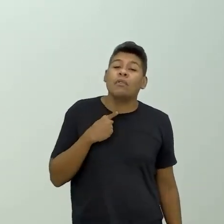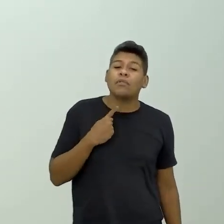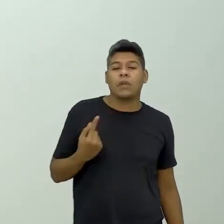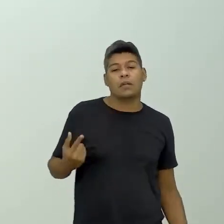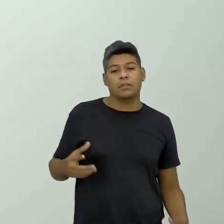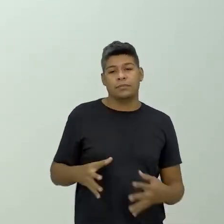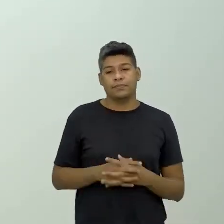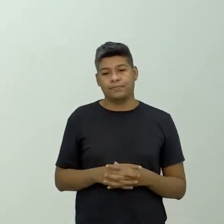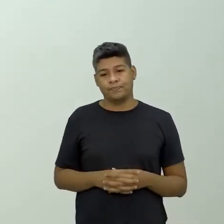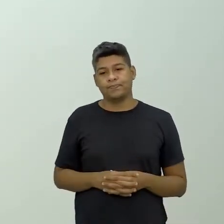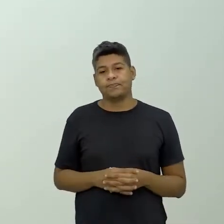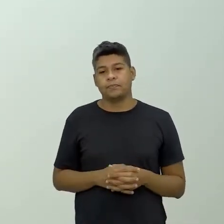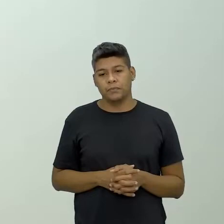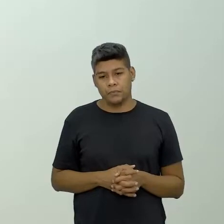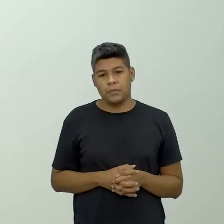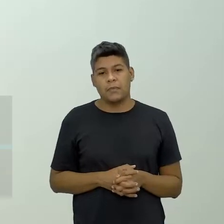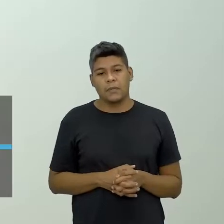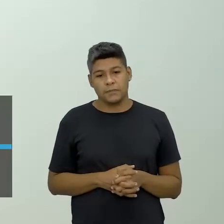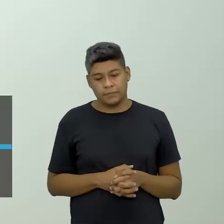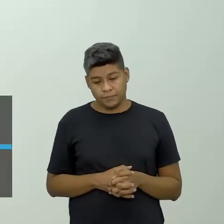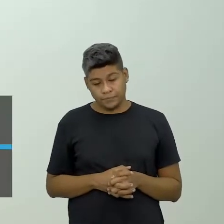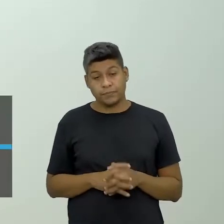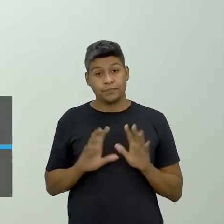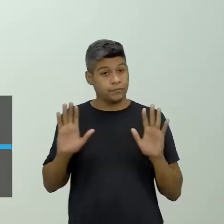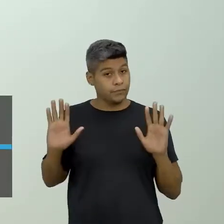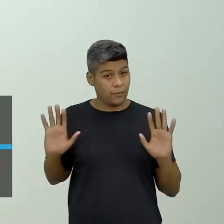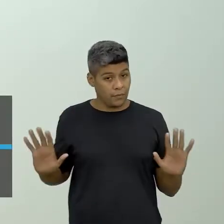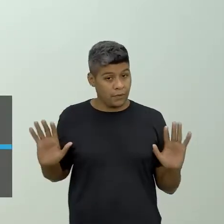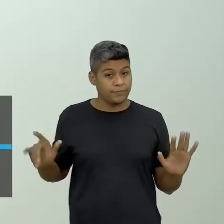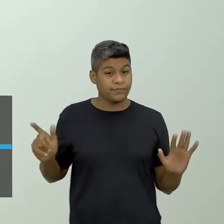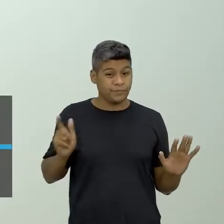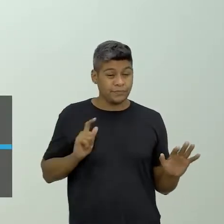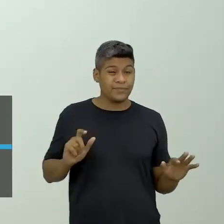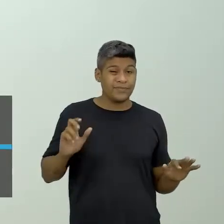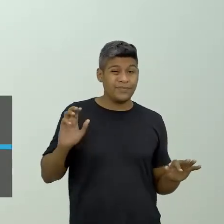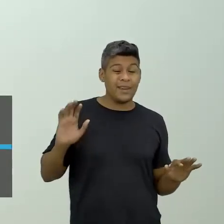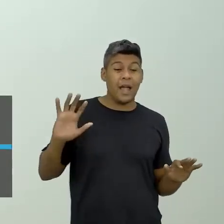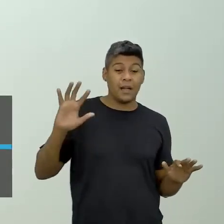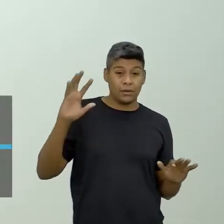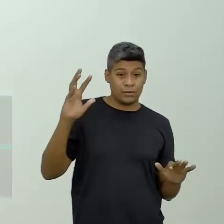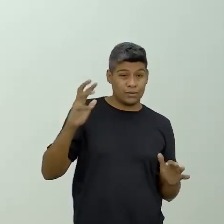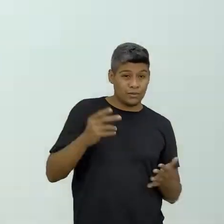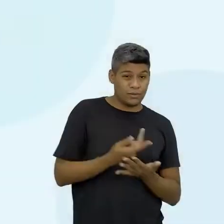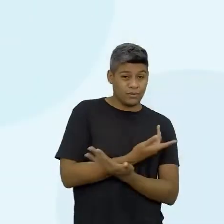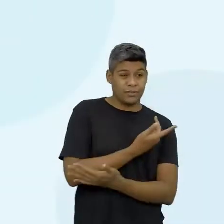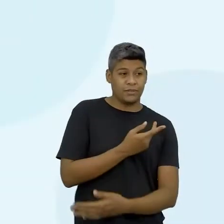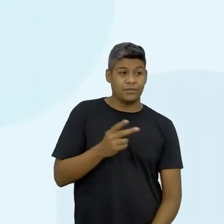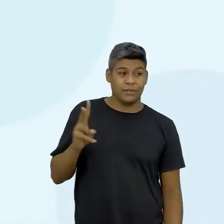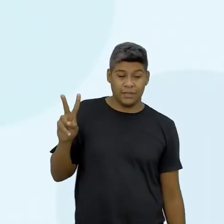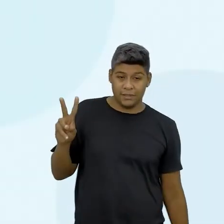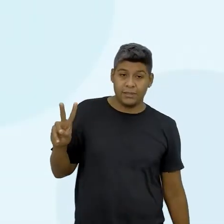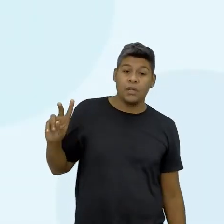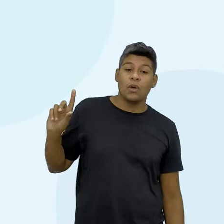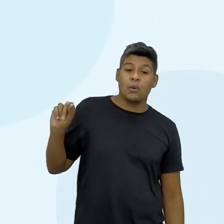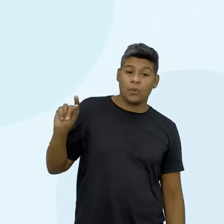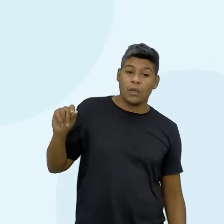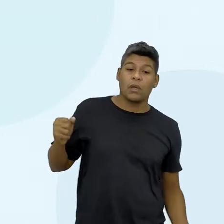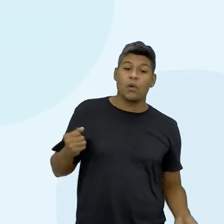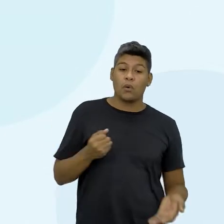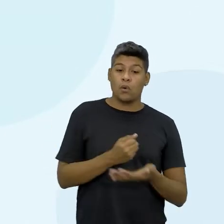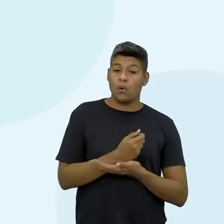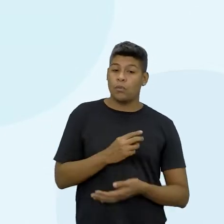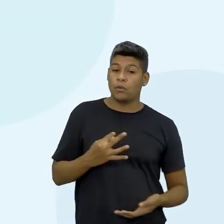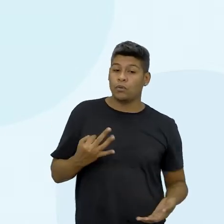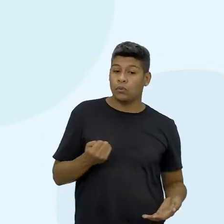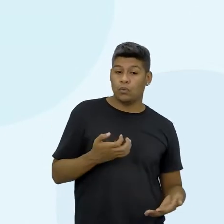E aí eu parti do princípio de três situações. A situação 1, você comprou tudo